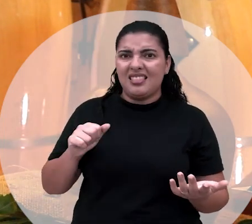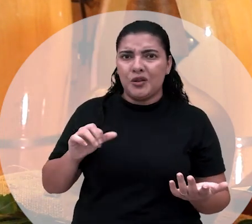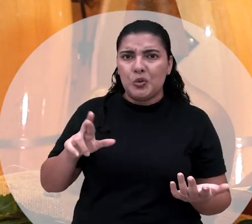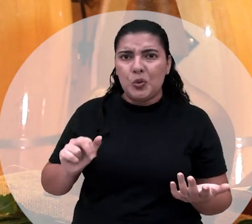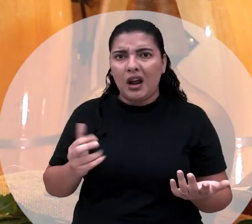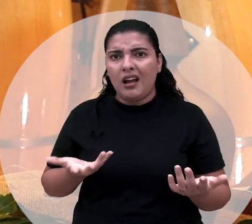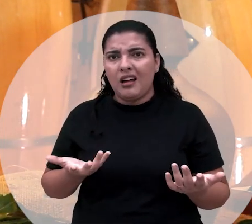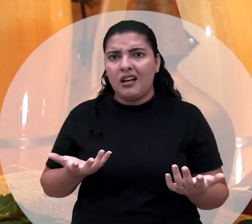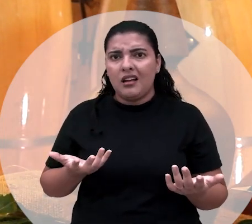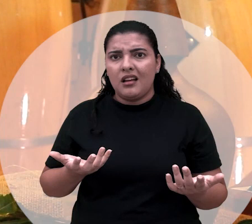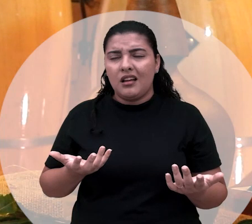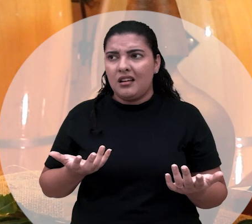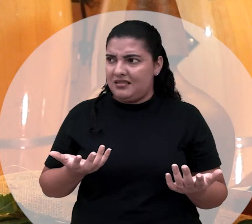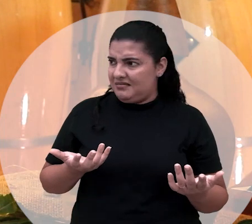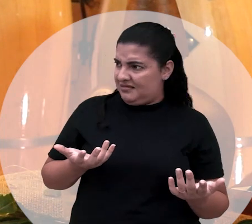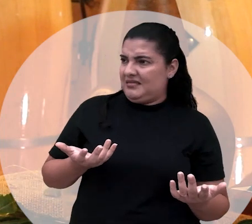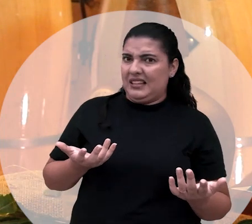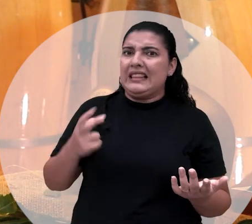Primeiro que a entidade não diz isso.